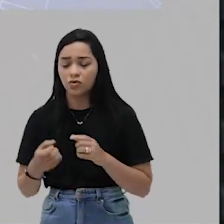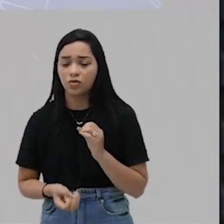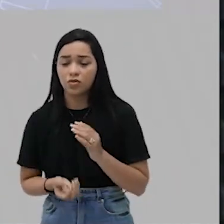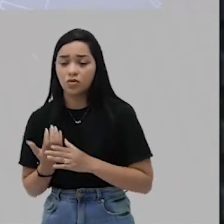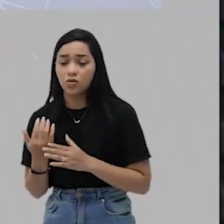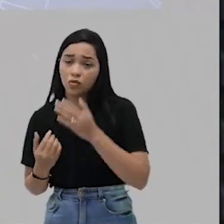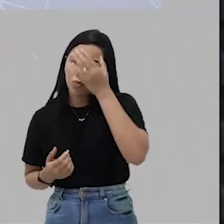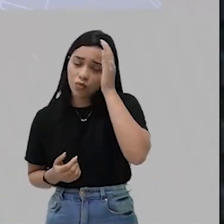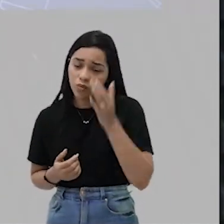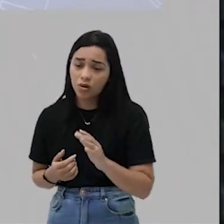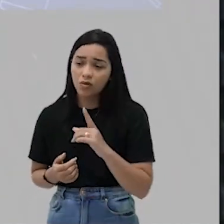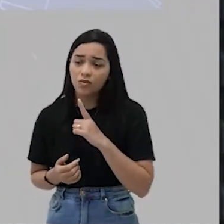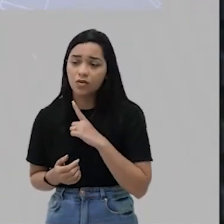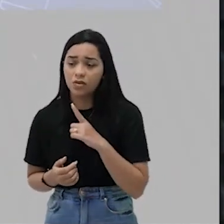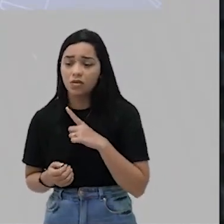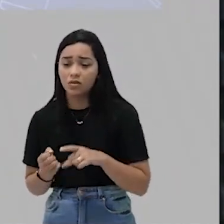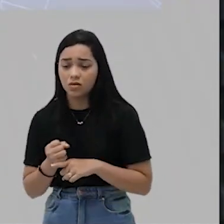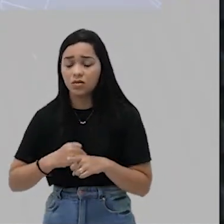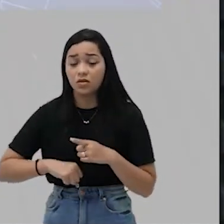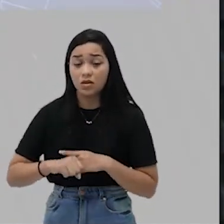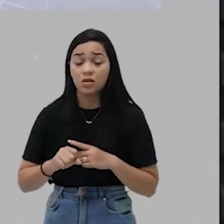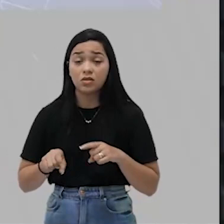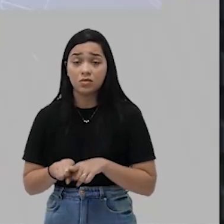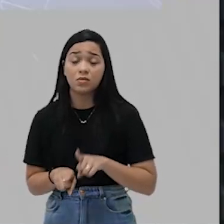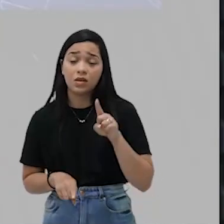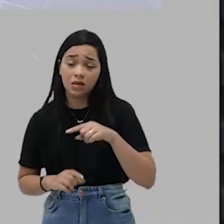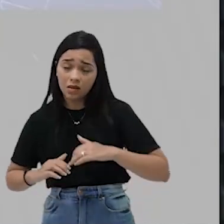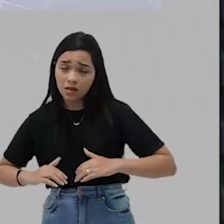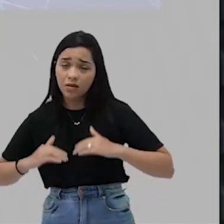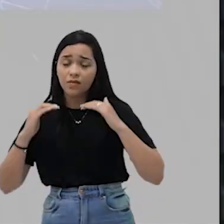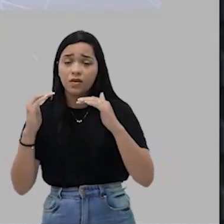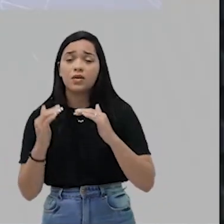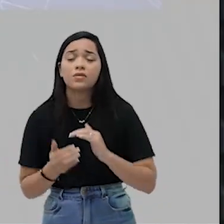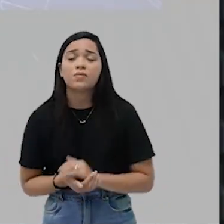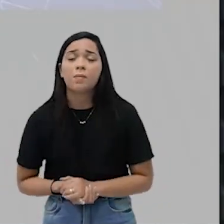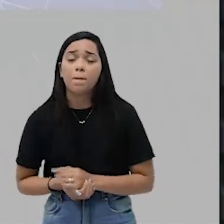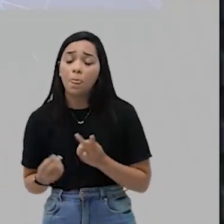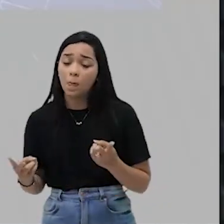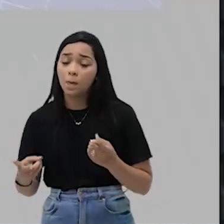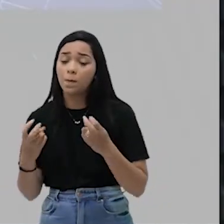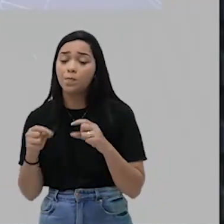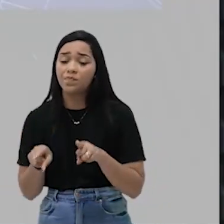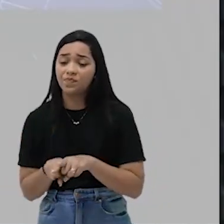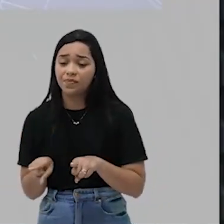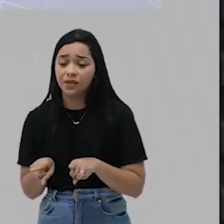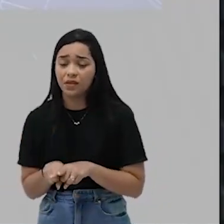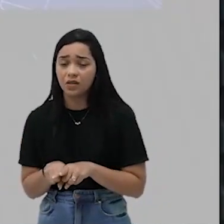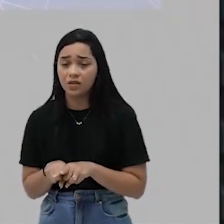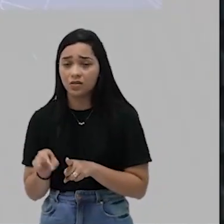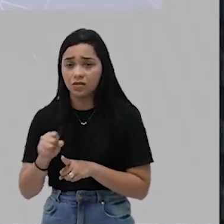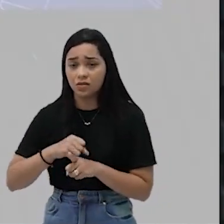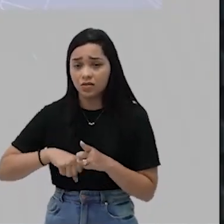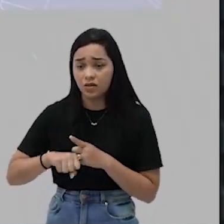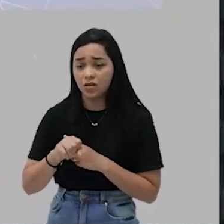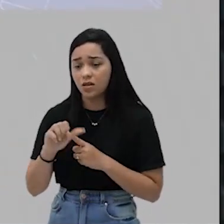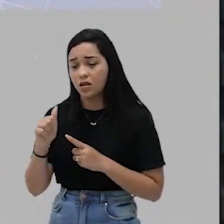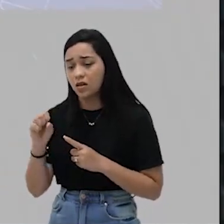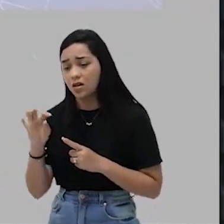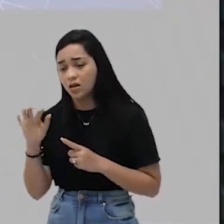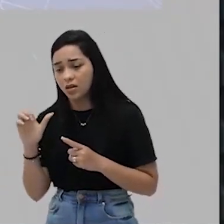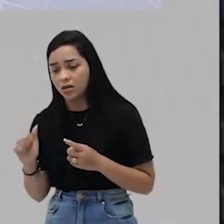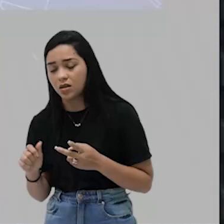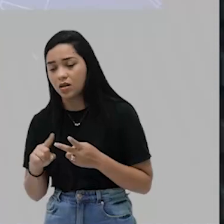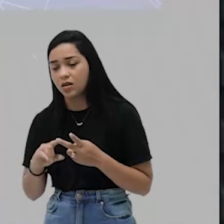cultural dessas sociedades era elevado. Observe que essas sociedades, aztecas, maias e incas,